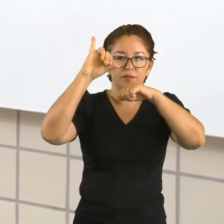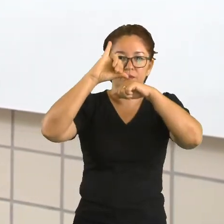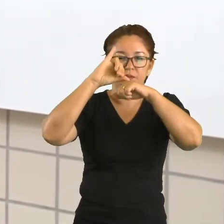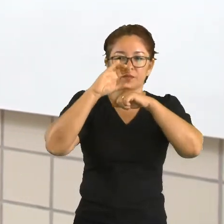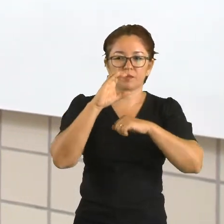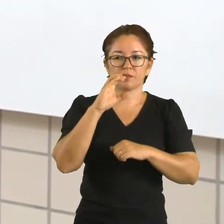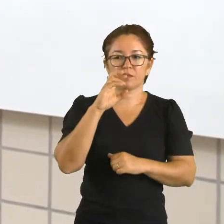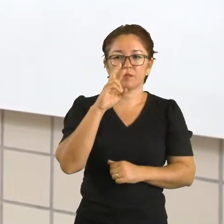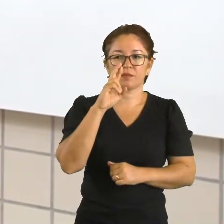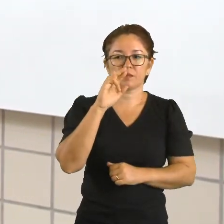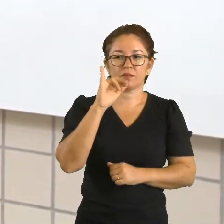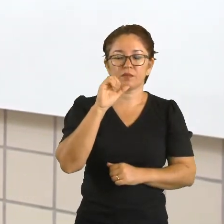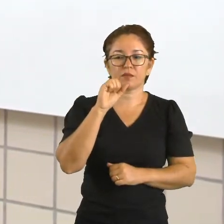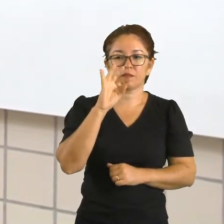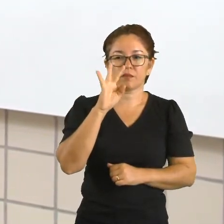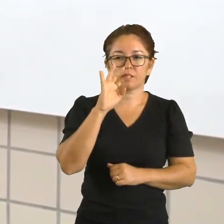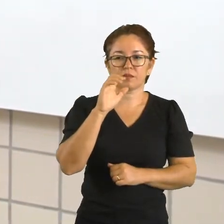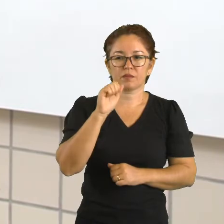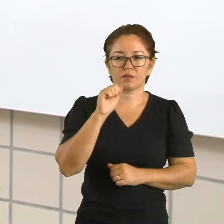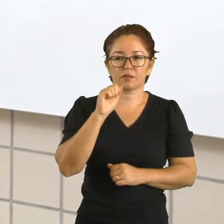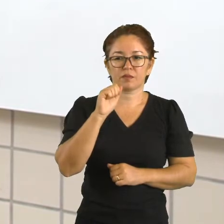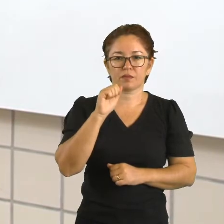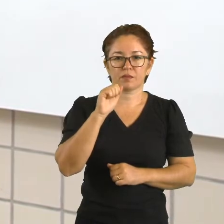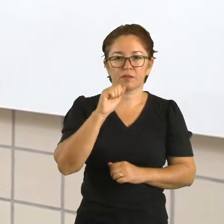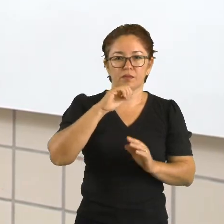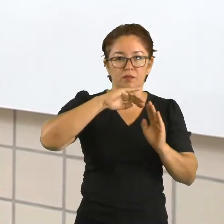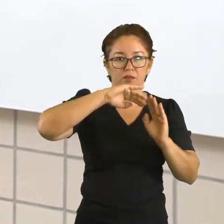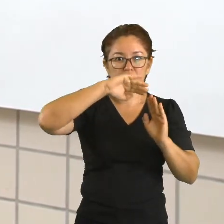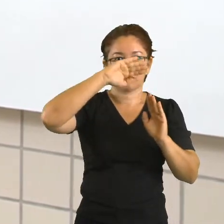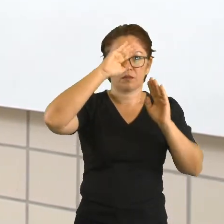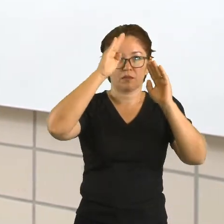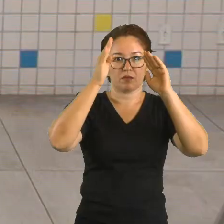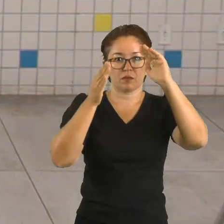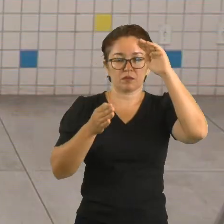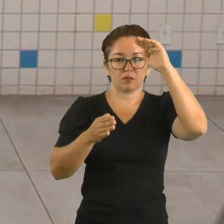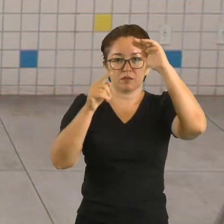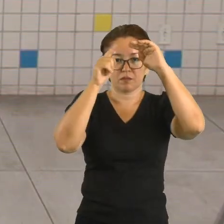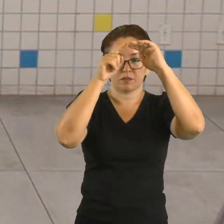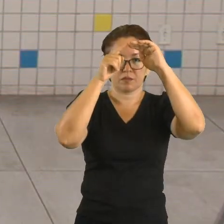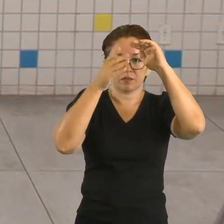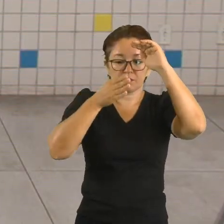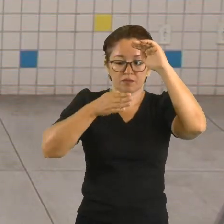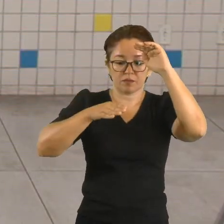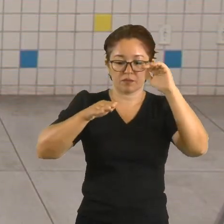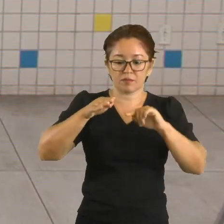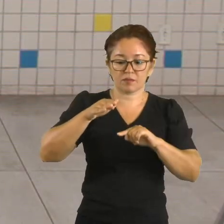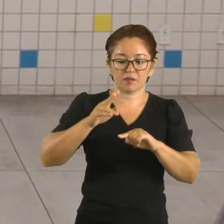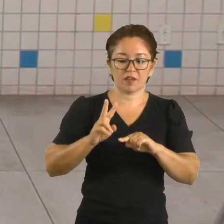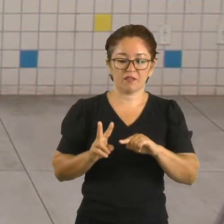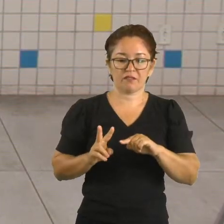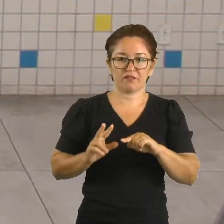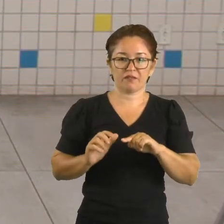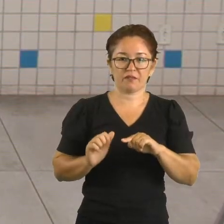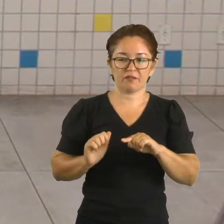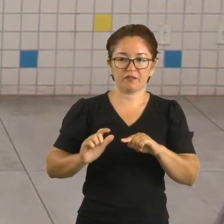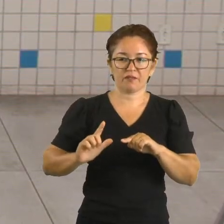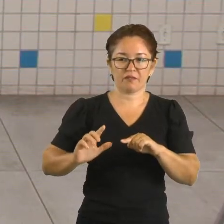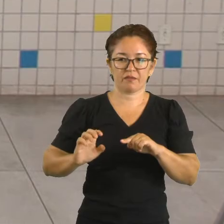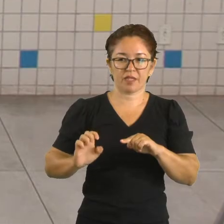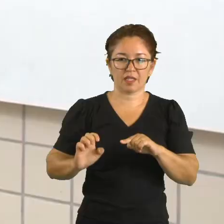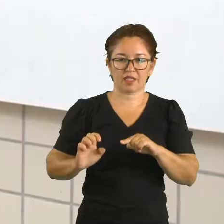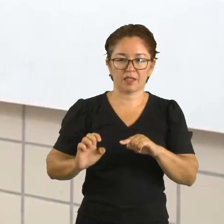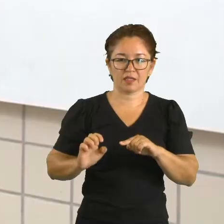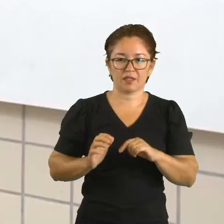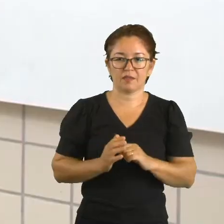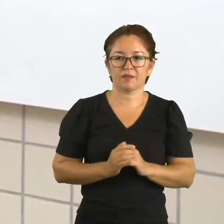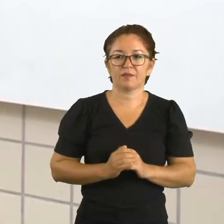ter o vale da minha onda, tá? Gravem esse nome. entre uma crista e outra eu vou ter a